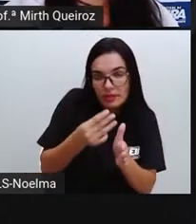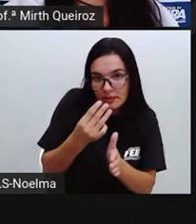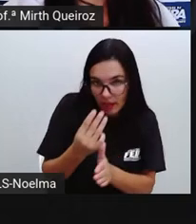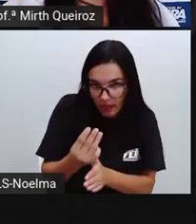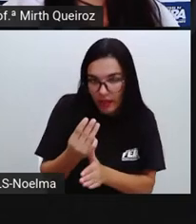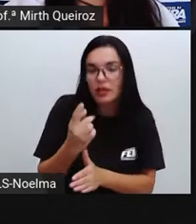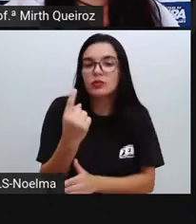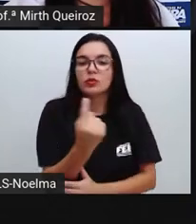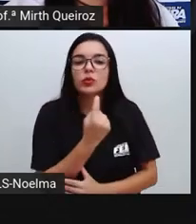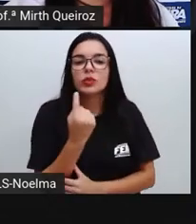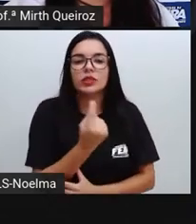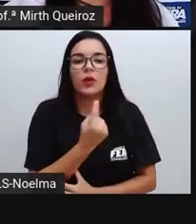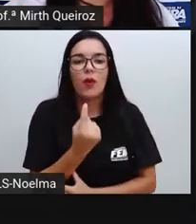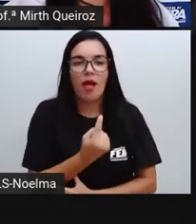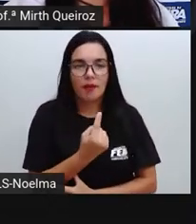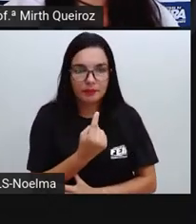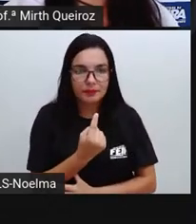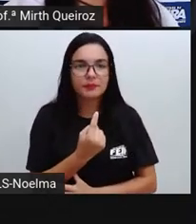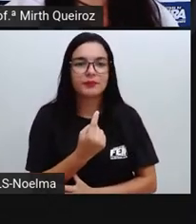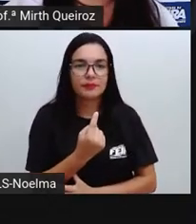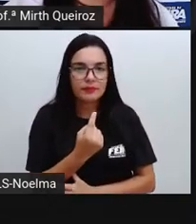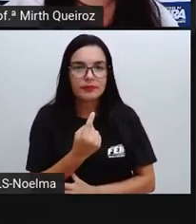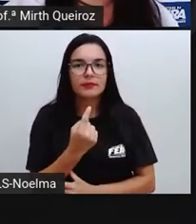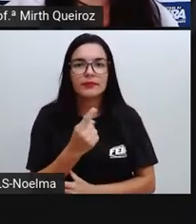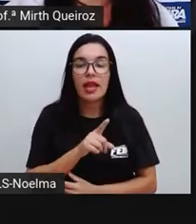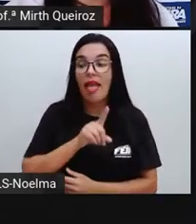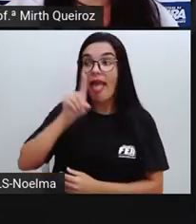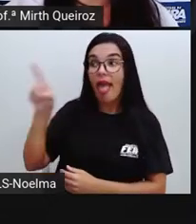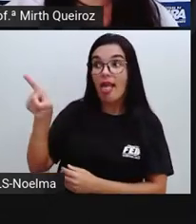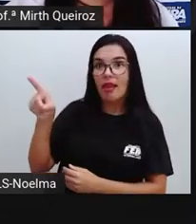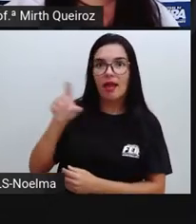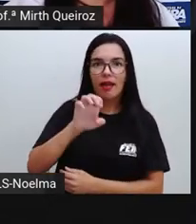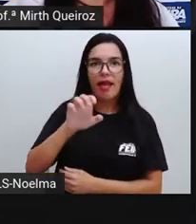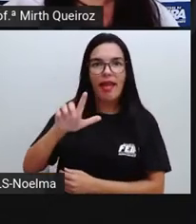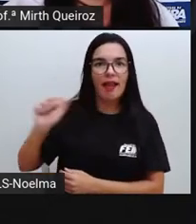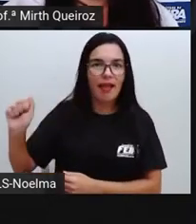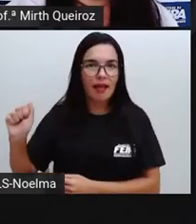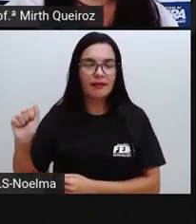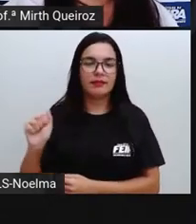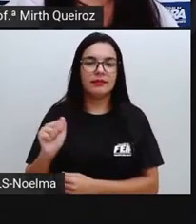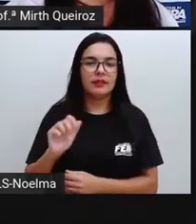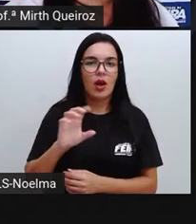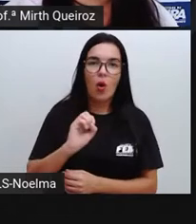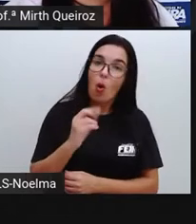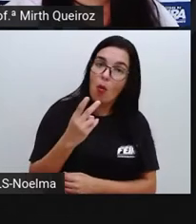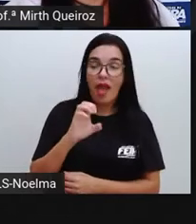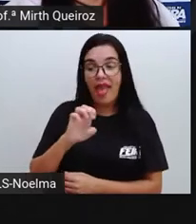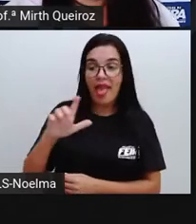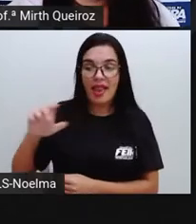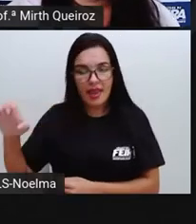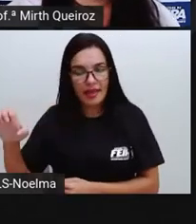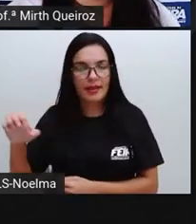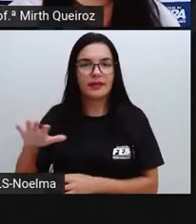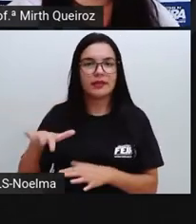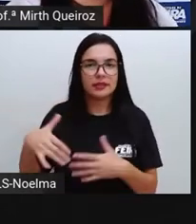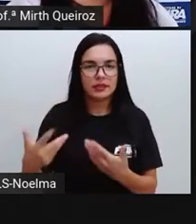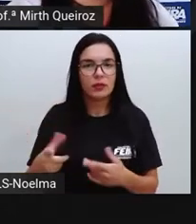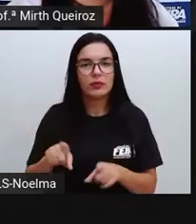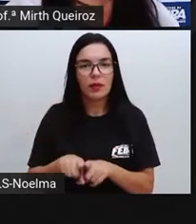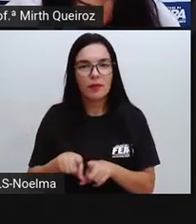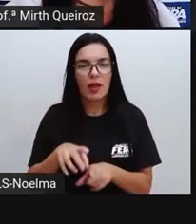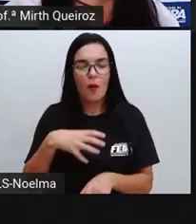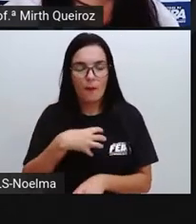pessoa do singular, a pessoa ela ou ele, né? E para esse modo, que é o modo